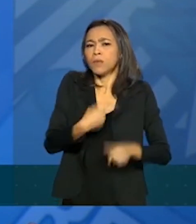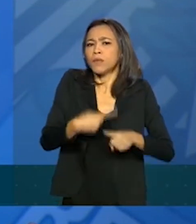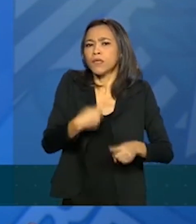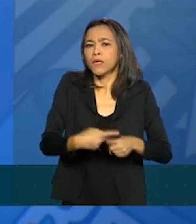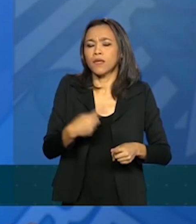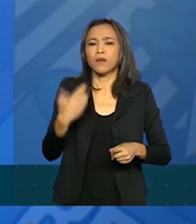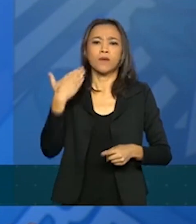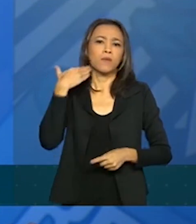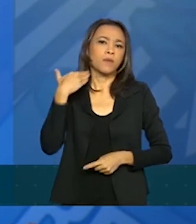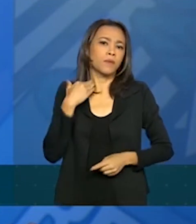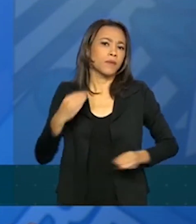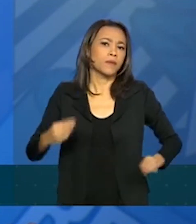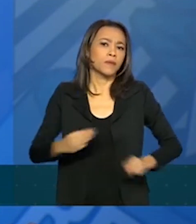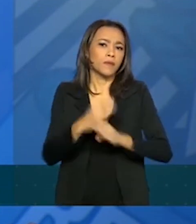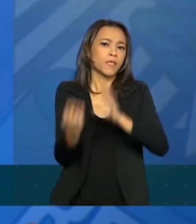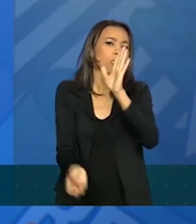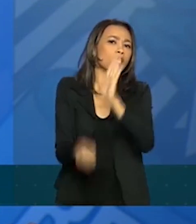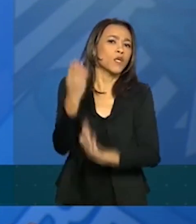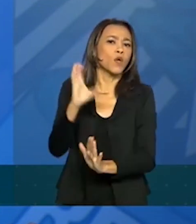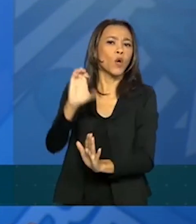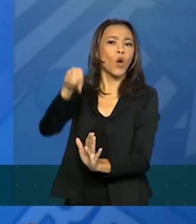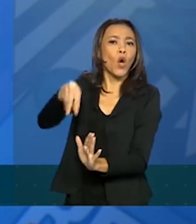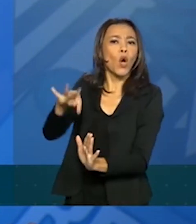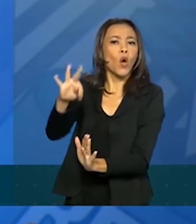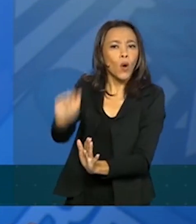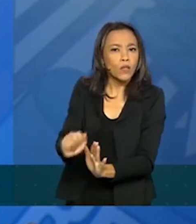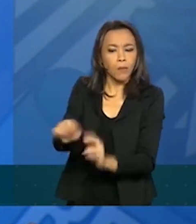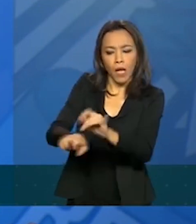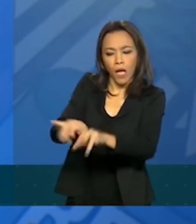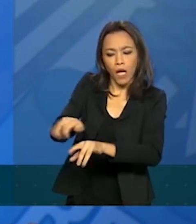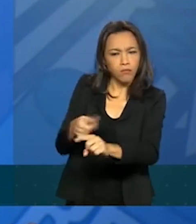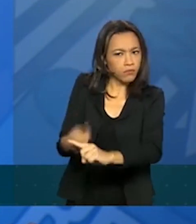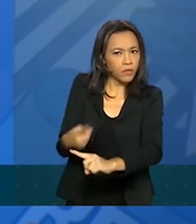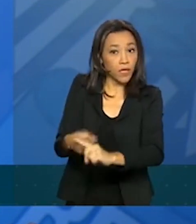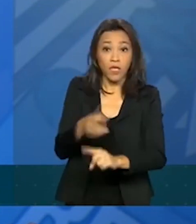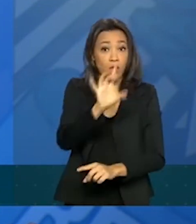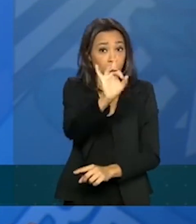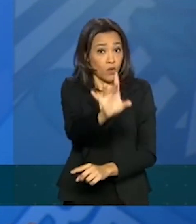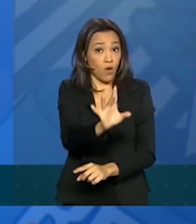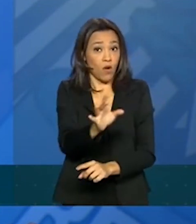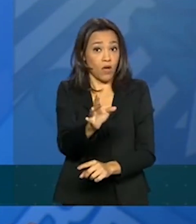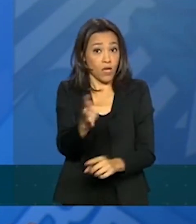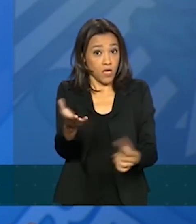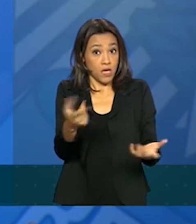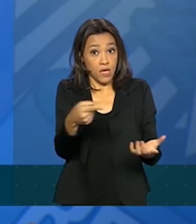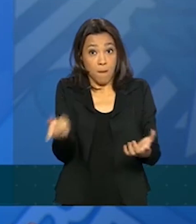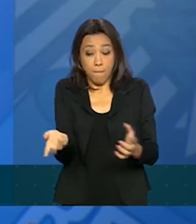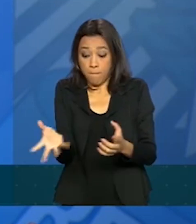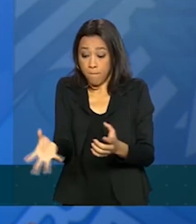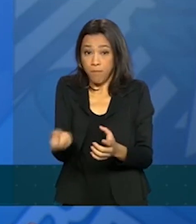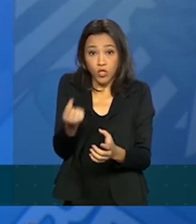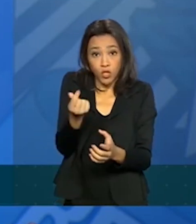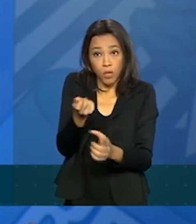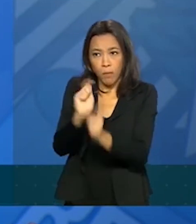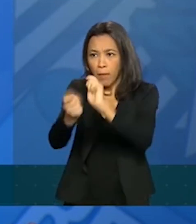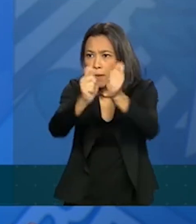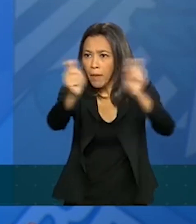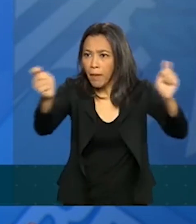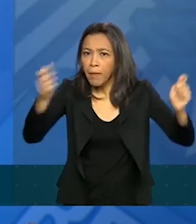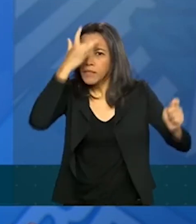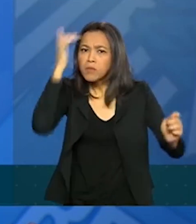digitais? Não só para fazer a inclusão financeira da população menos